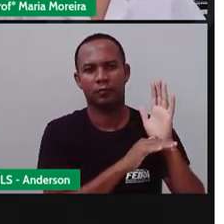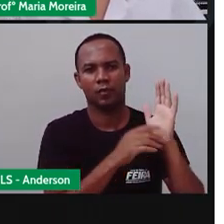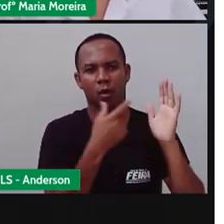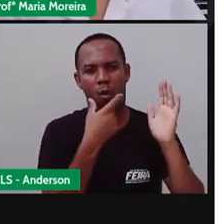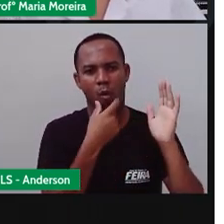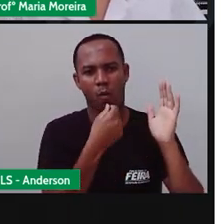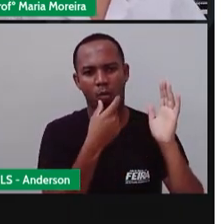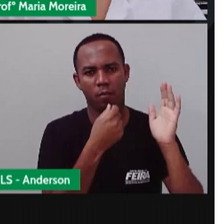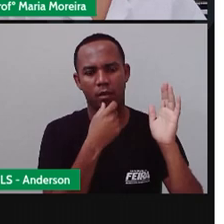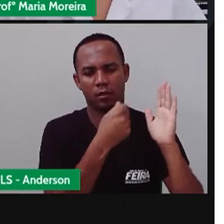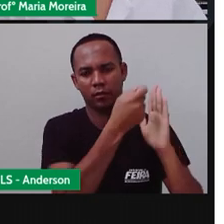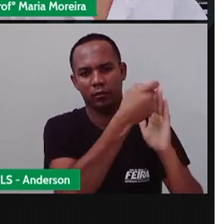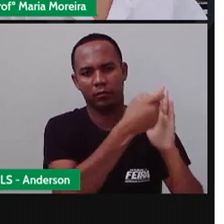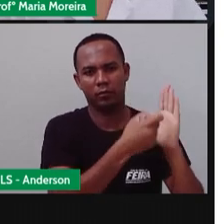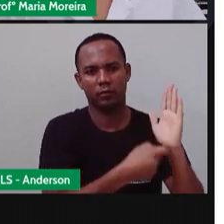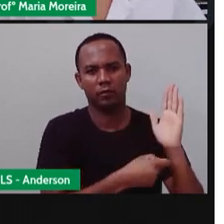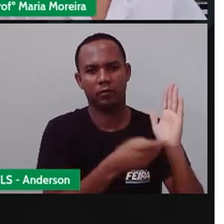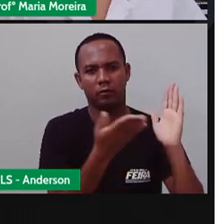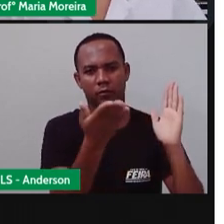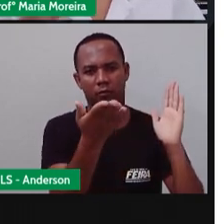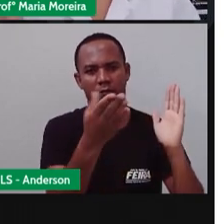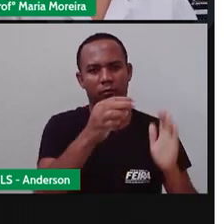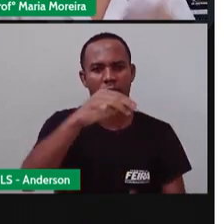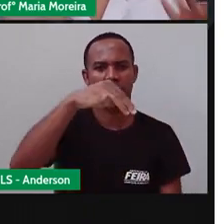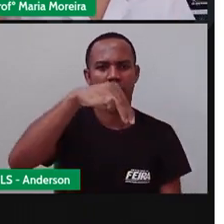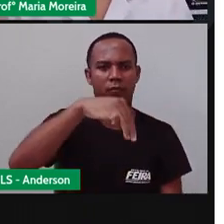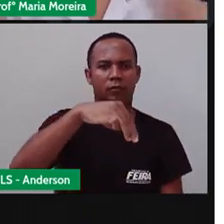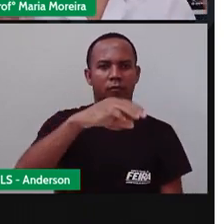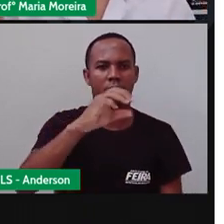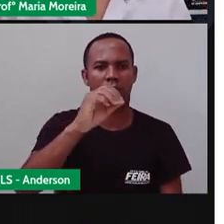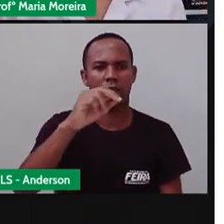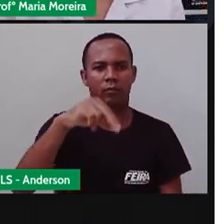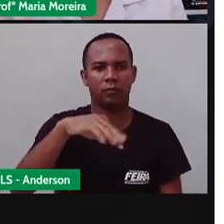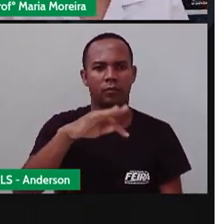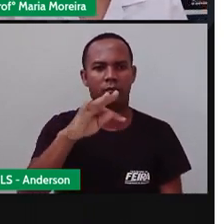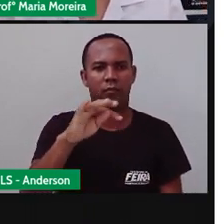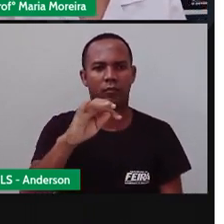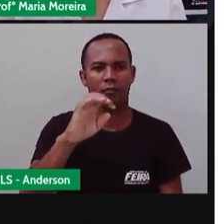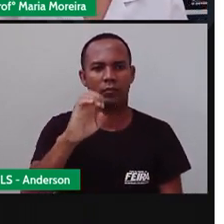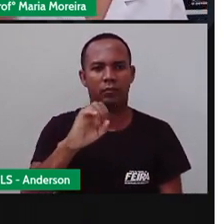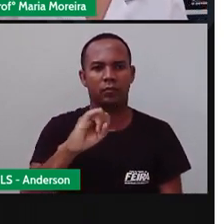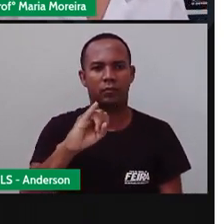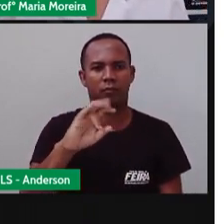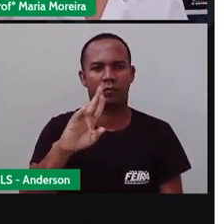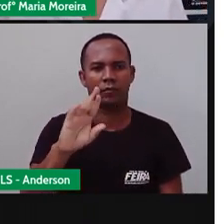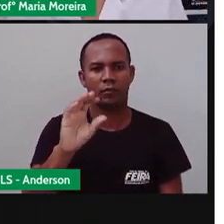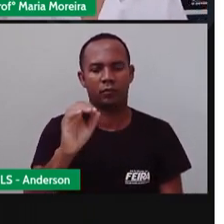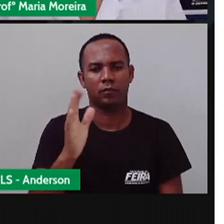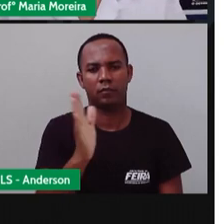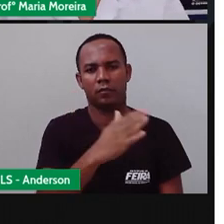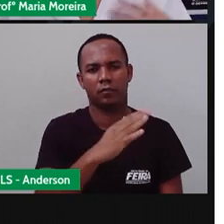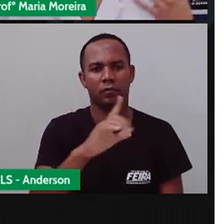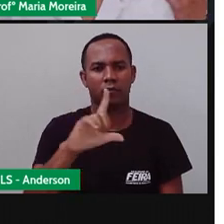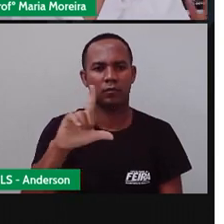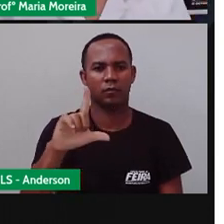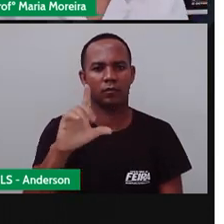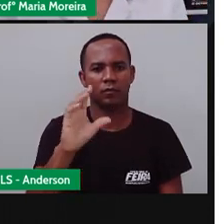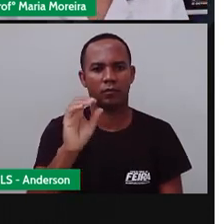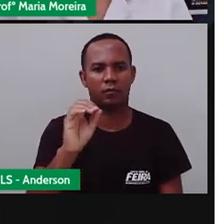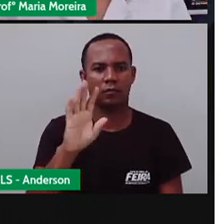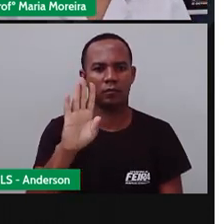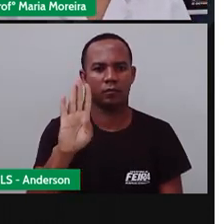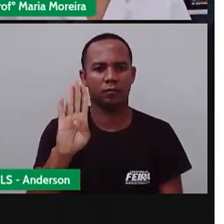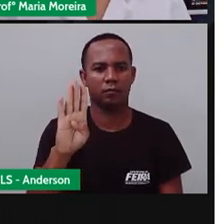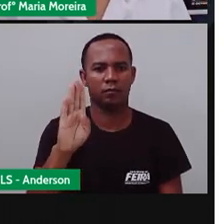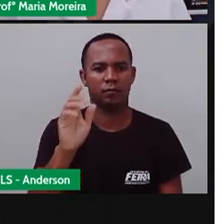reformador da natureza. E aí ele queria mudar a paisagem das coisas. Mudar o quê? Uma abóbora de lugar com